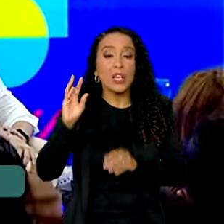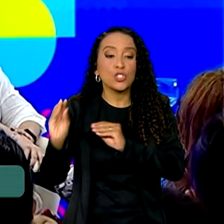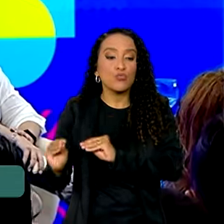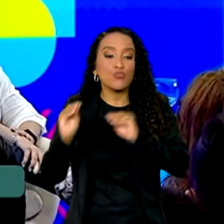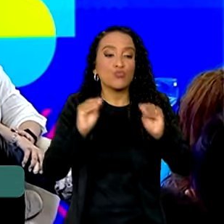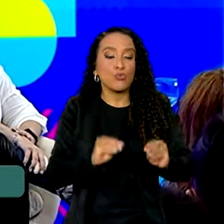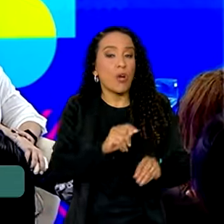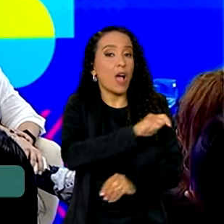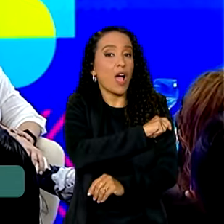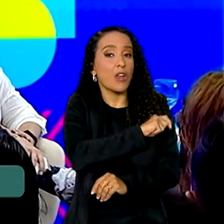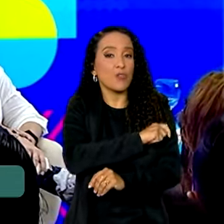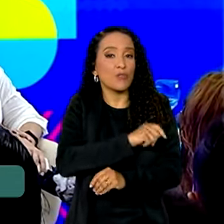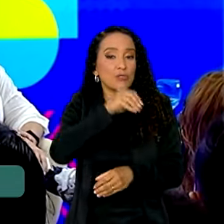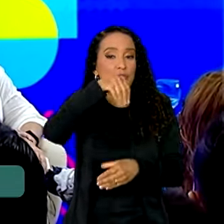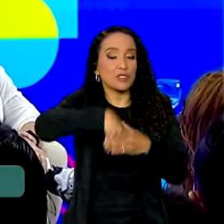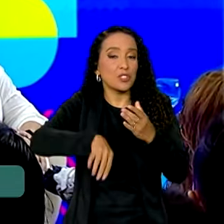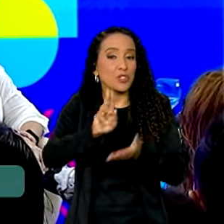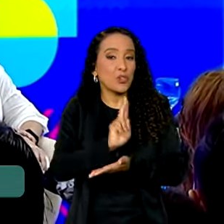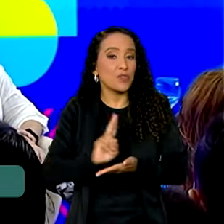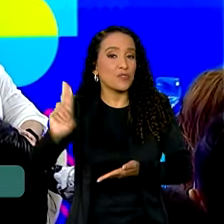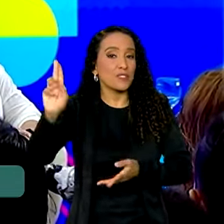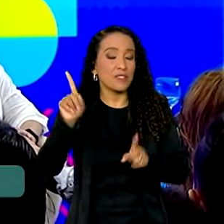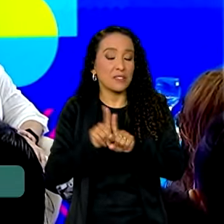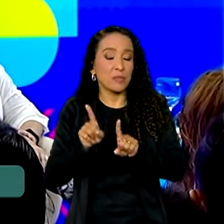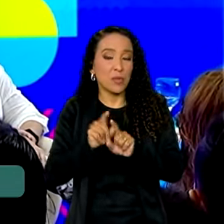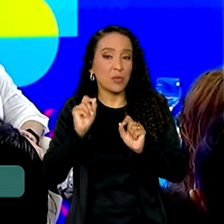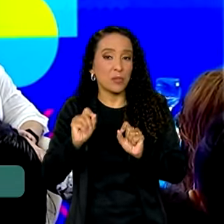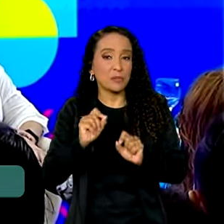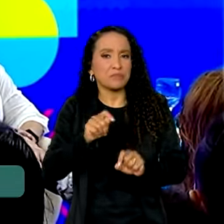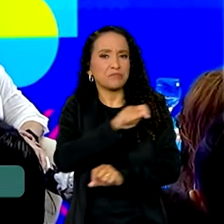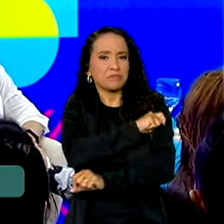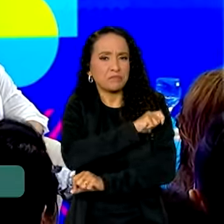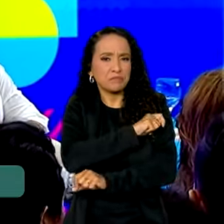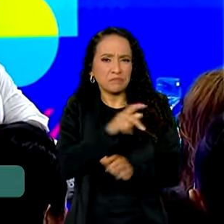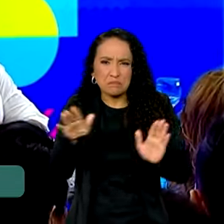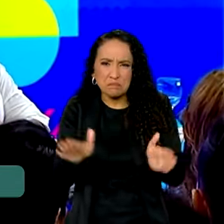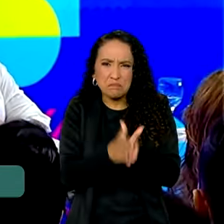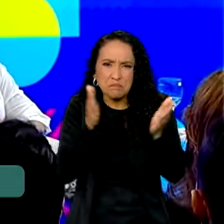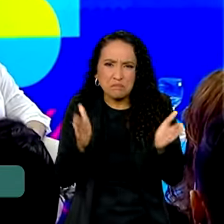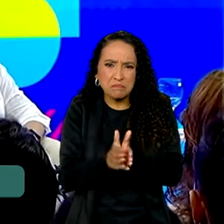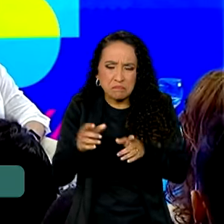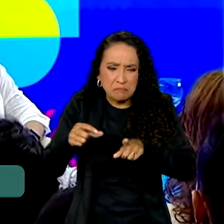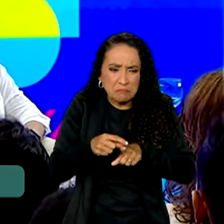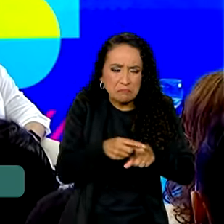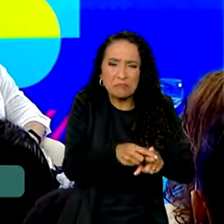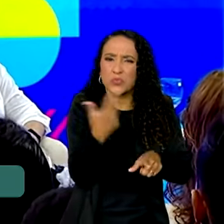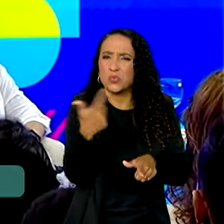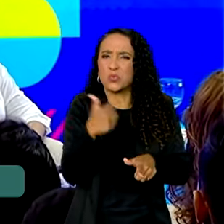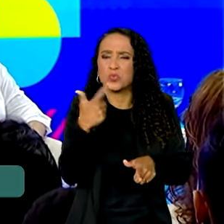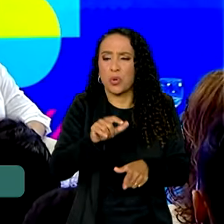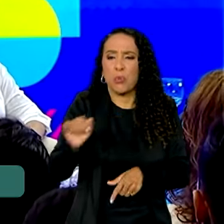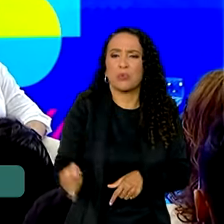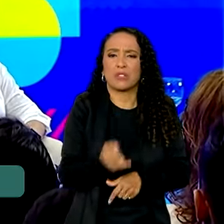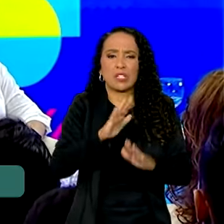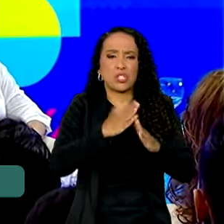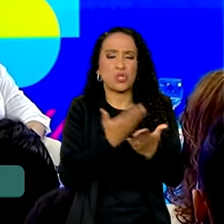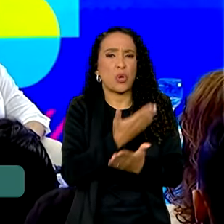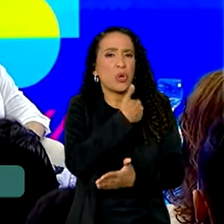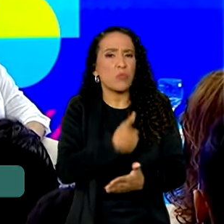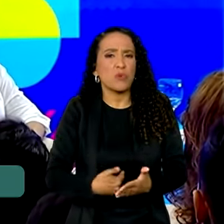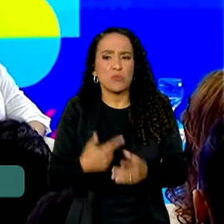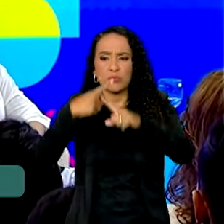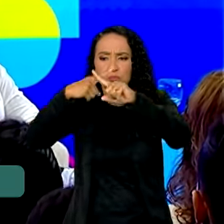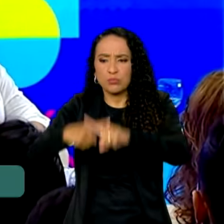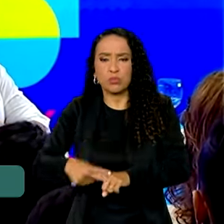alunos na universidade e que colocou alunos pobres da periferia que não tinham chance de escola pública para